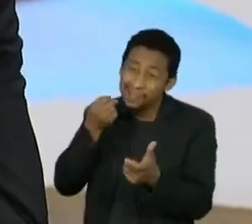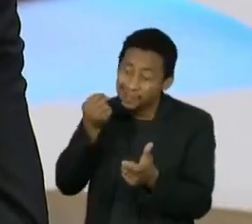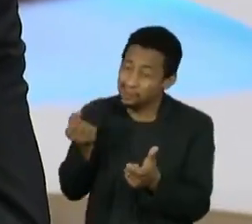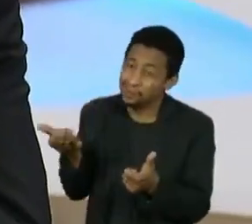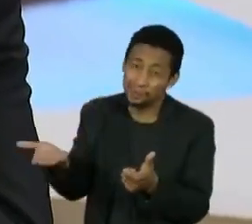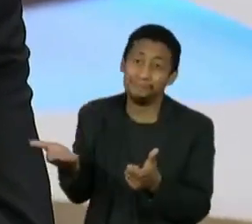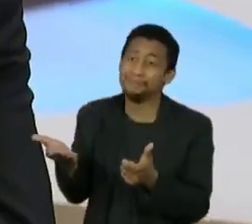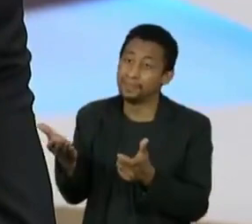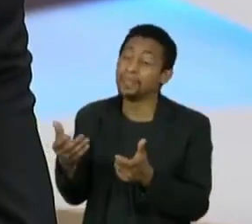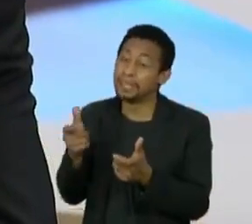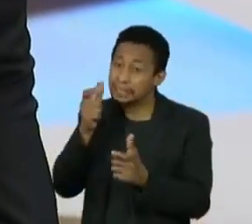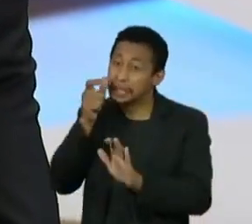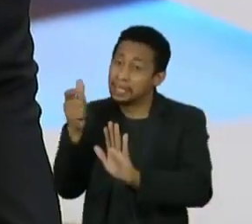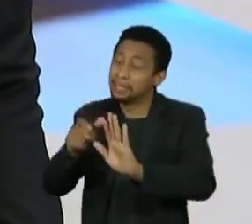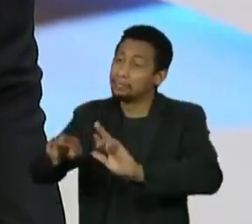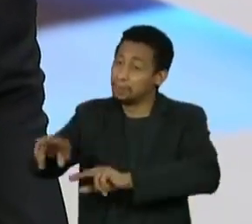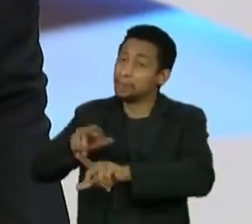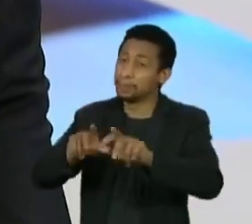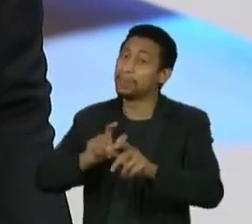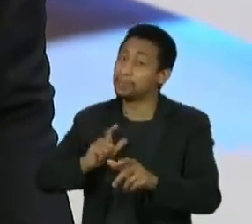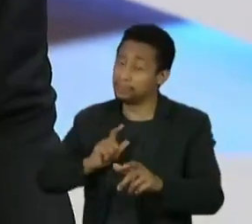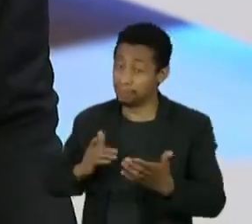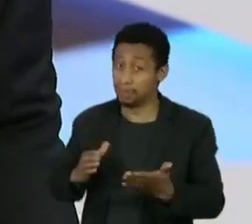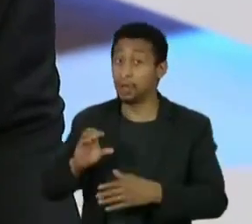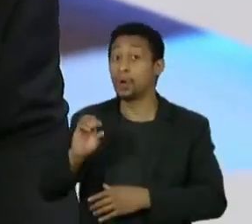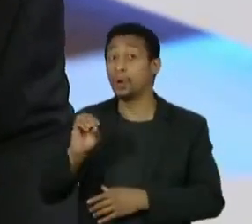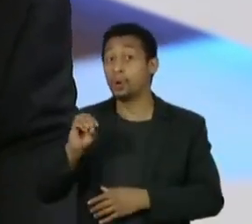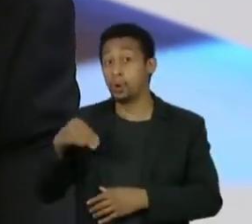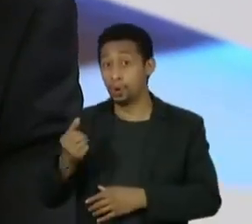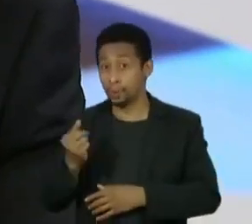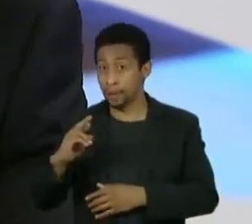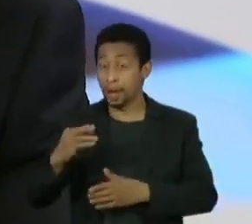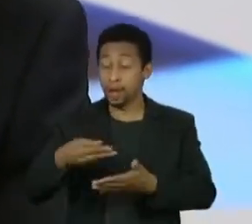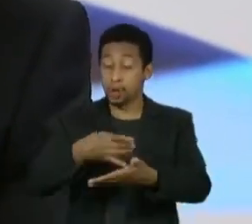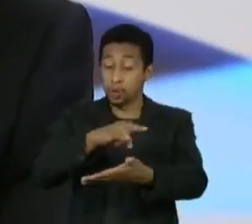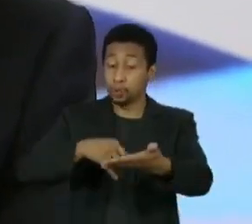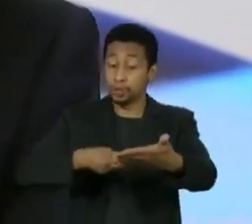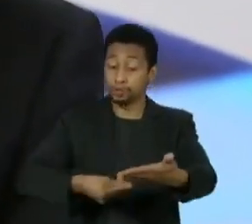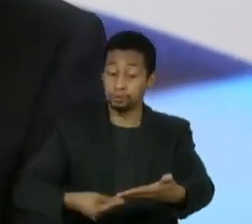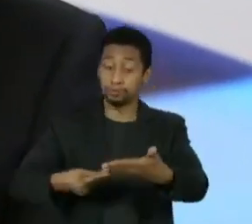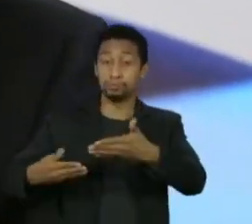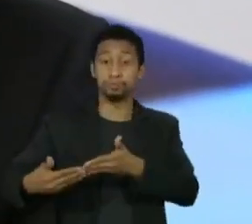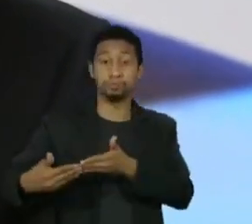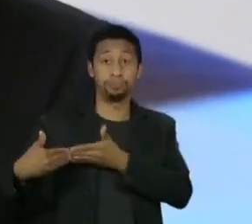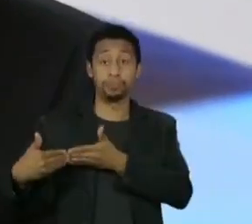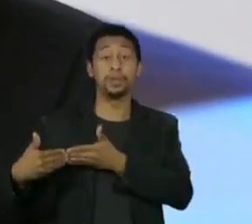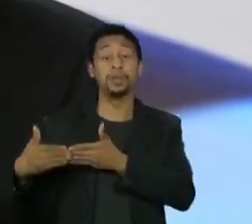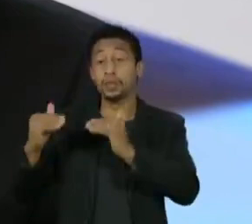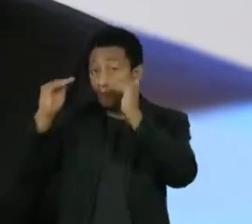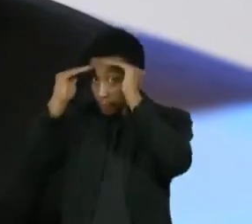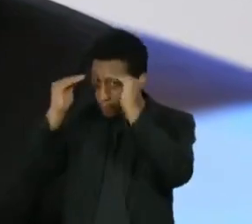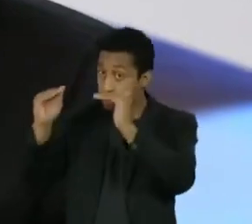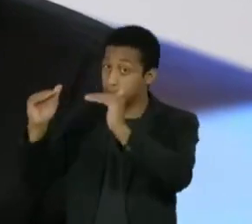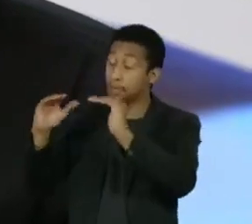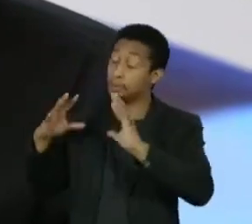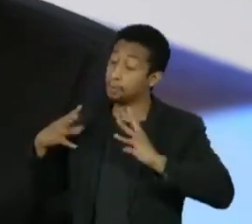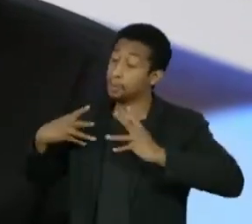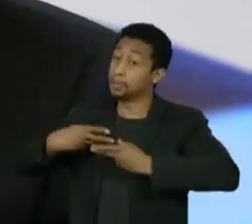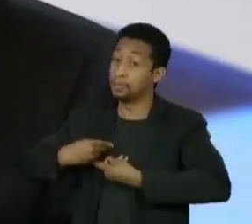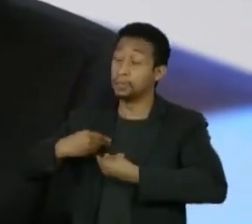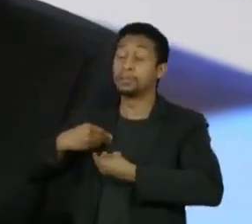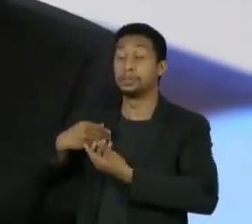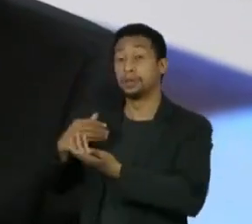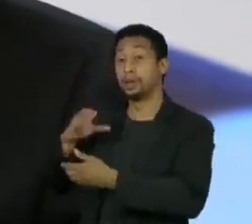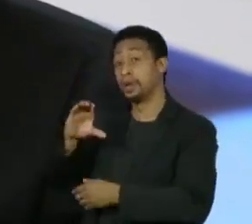específico da decisão do Omar de restringir os documentos, ele estava seguindo da forma dele uma decisão da ministra Carmen Lúcia. Ele